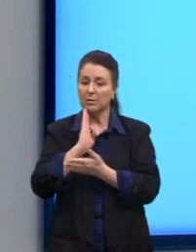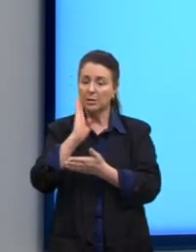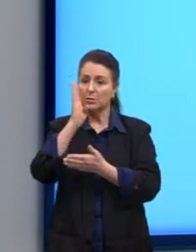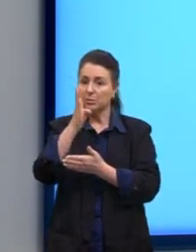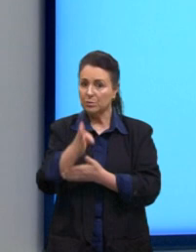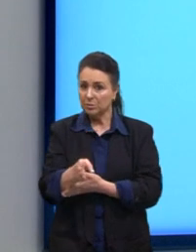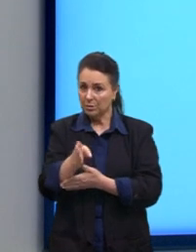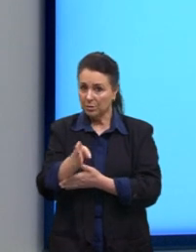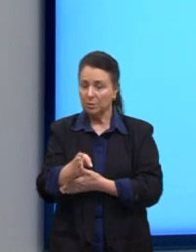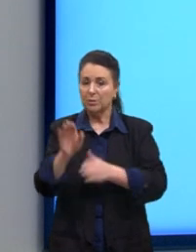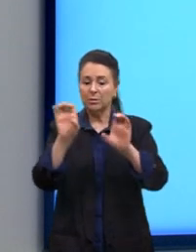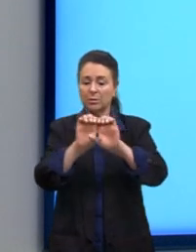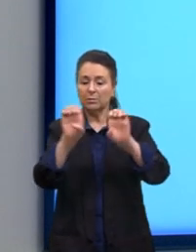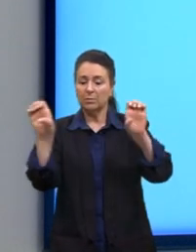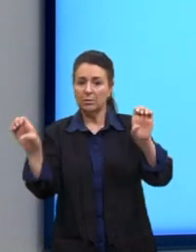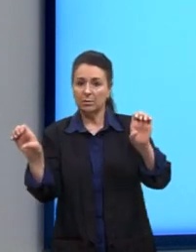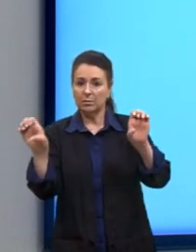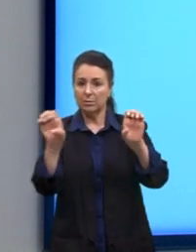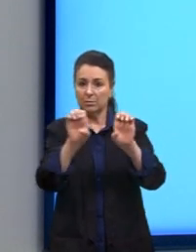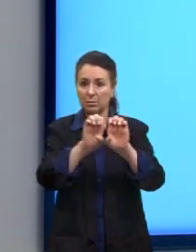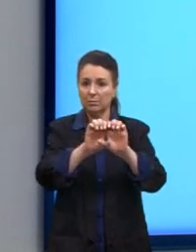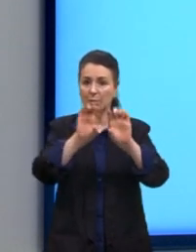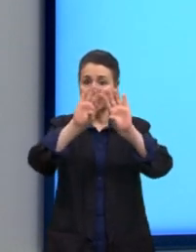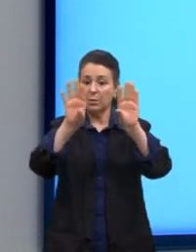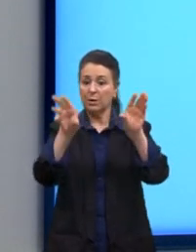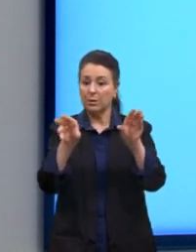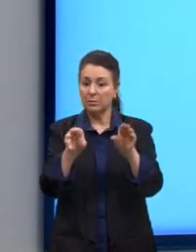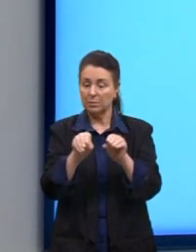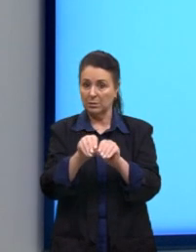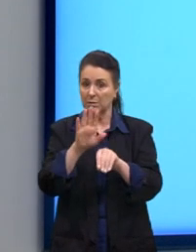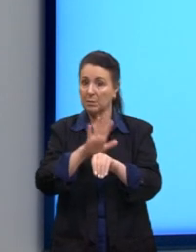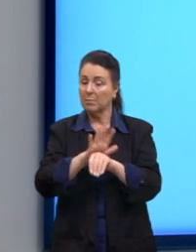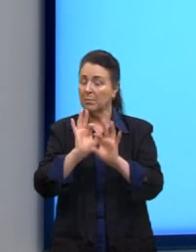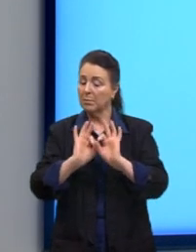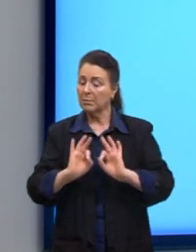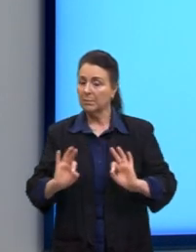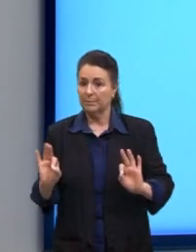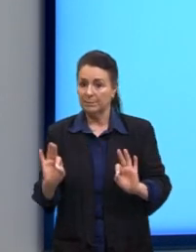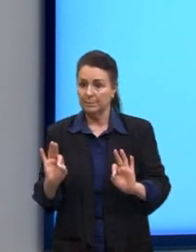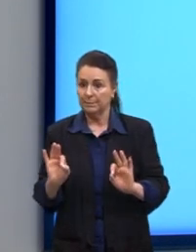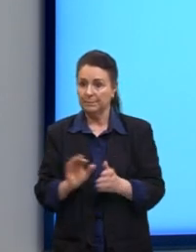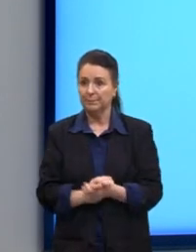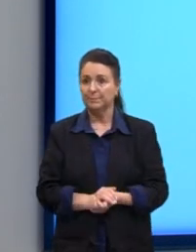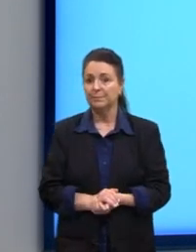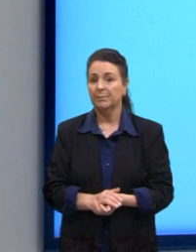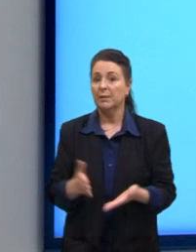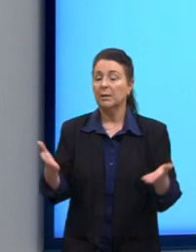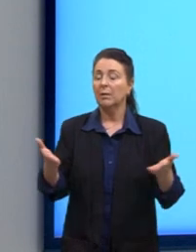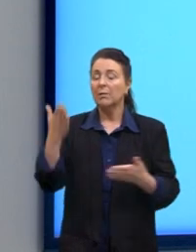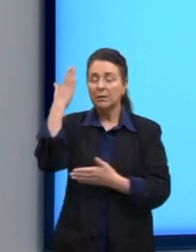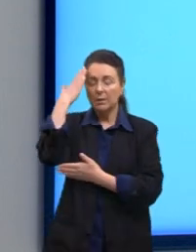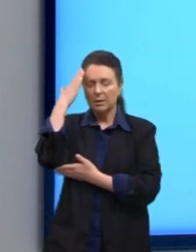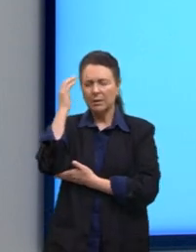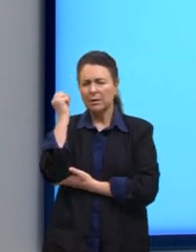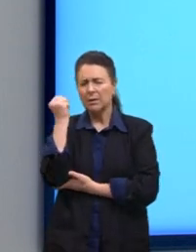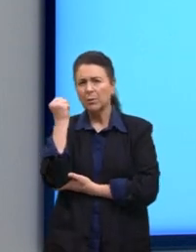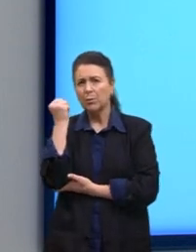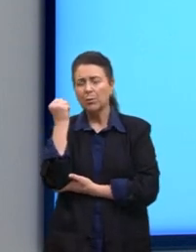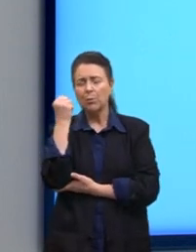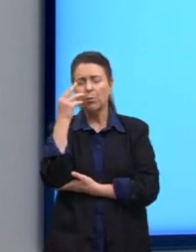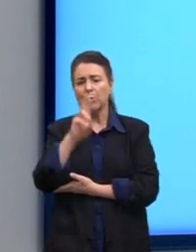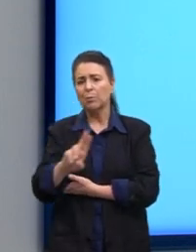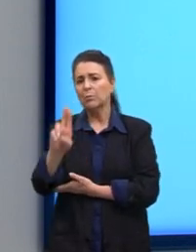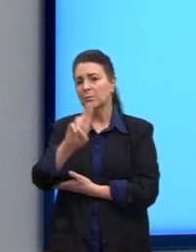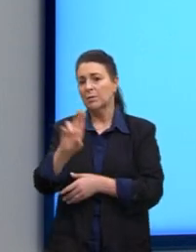reduzida, que vai ser, né? Um pouco mais simplificado. Mas, vamos entender como, então, utilizar